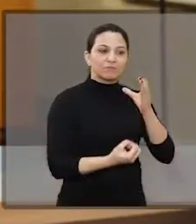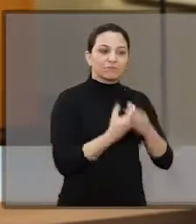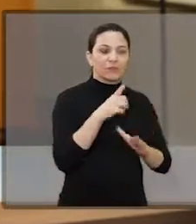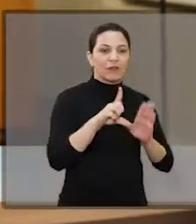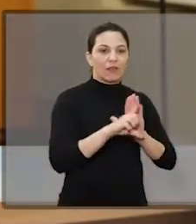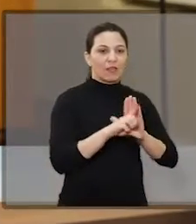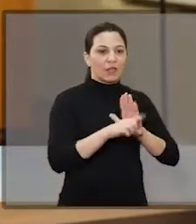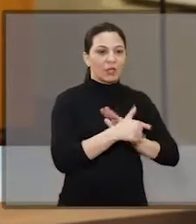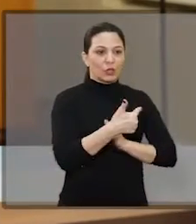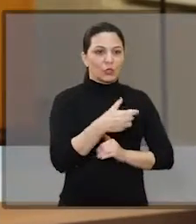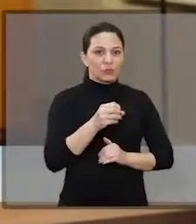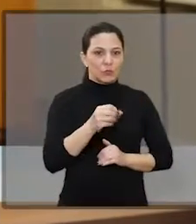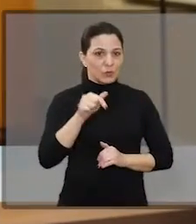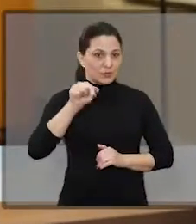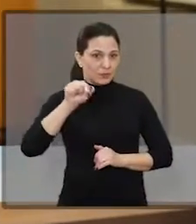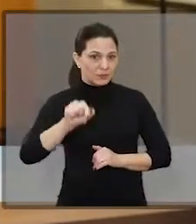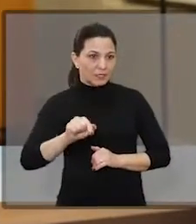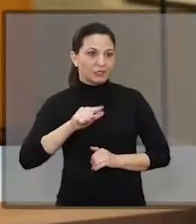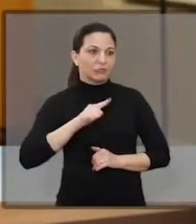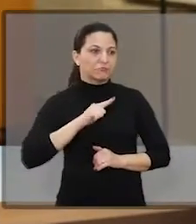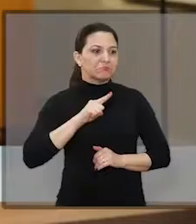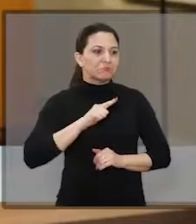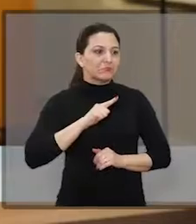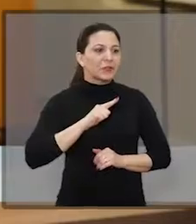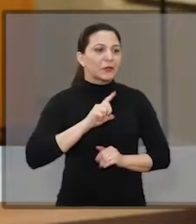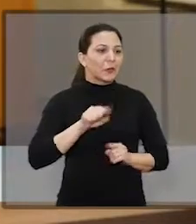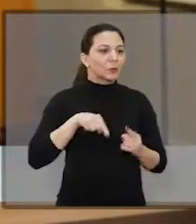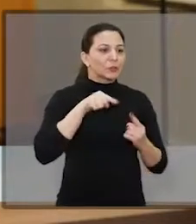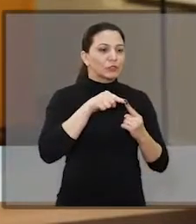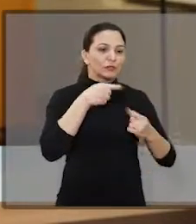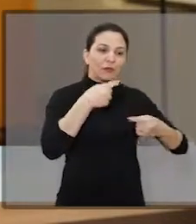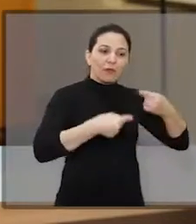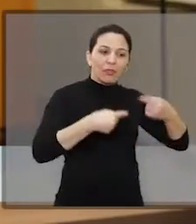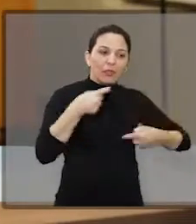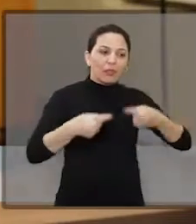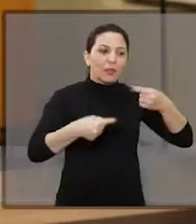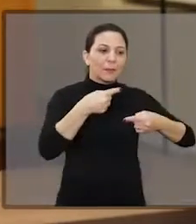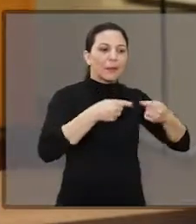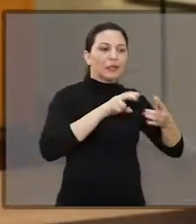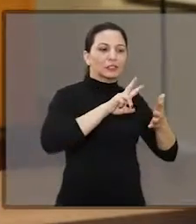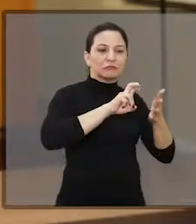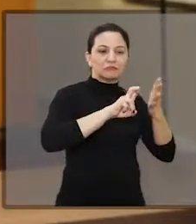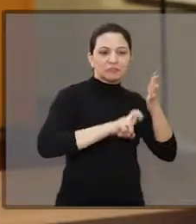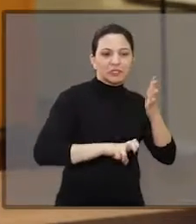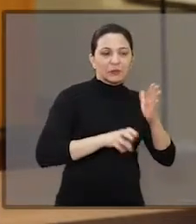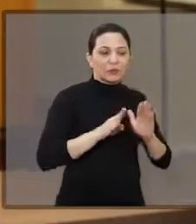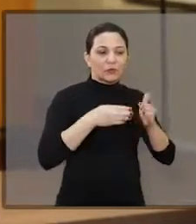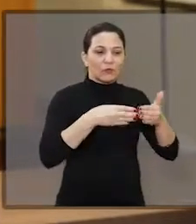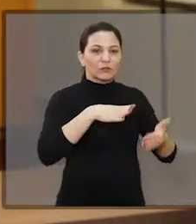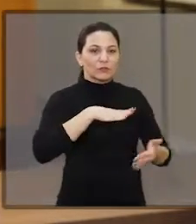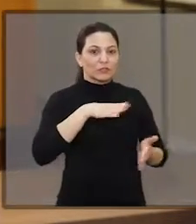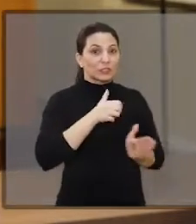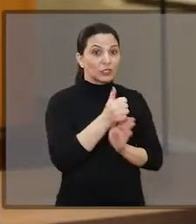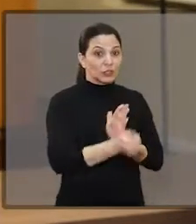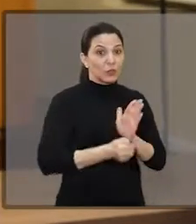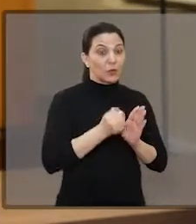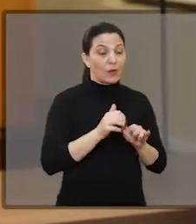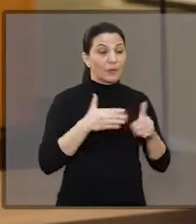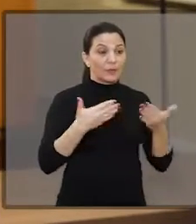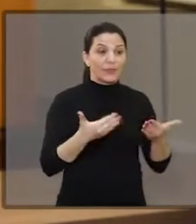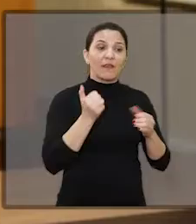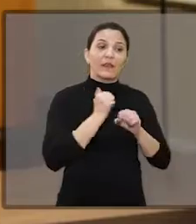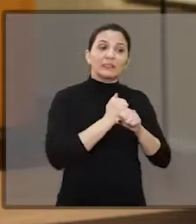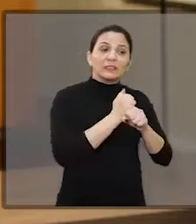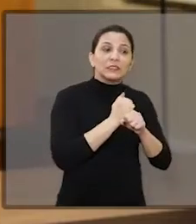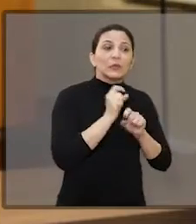instituída por lei em 2007 para promover o debate acerca de temas sobre Araraquara. Então